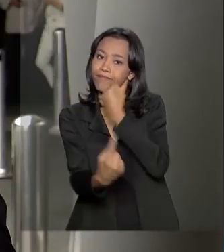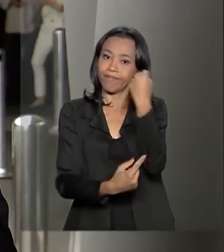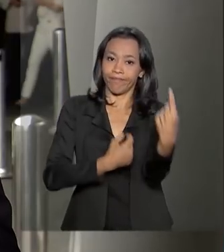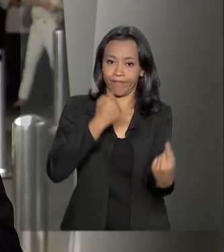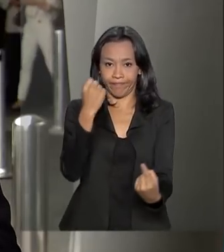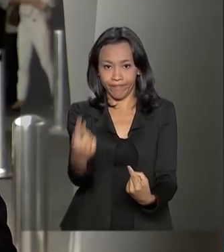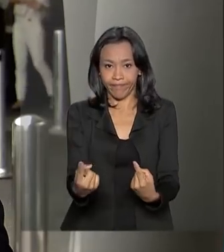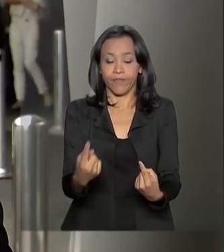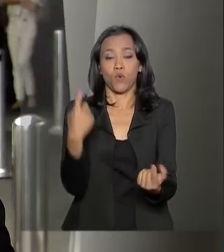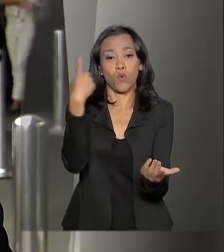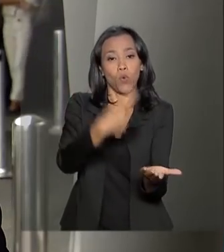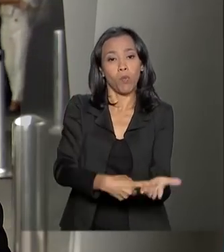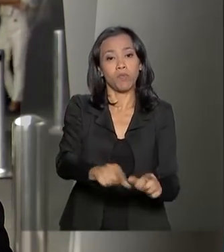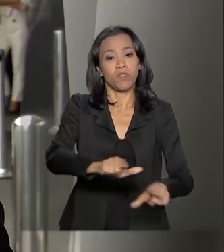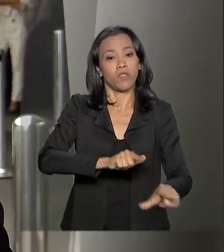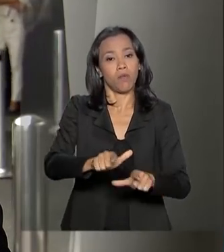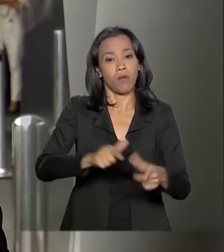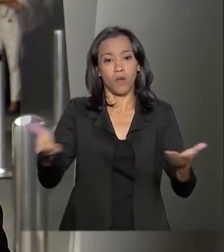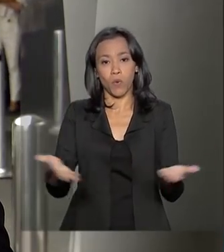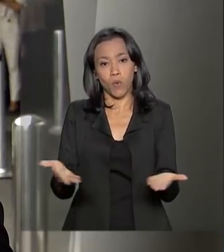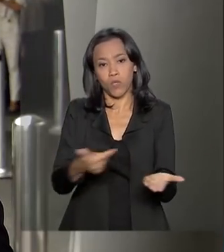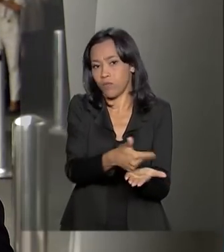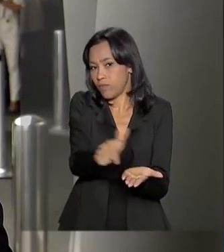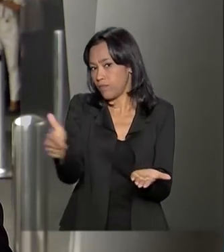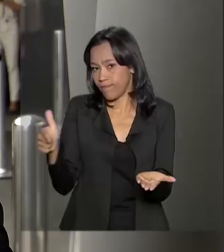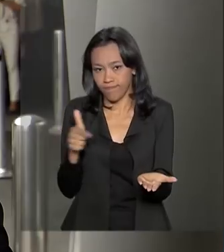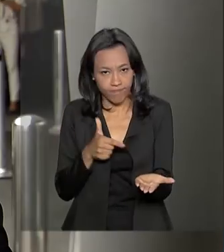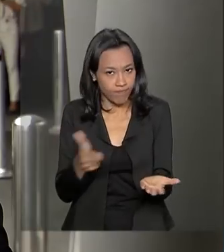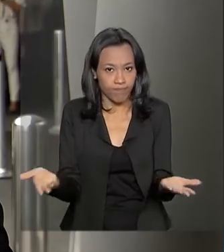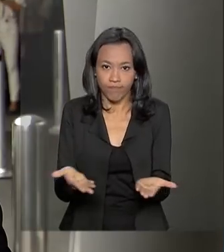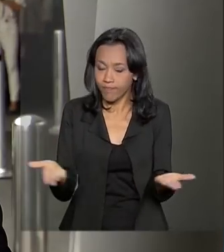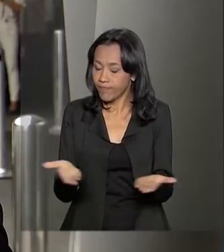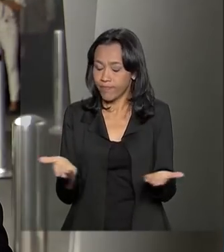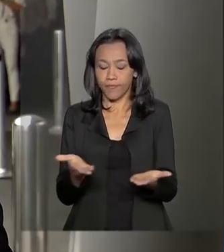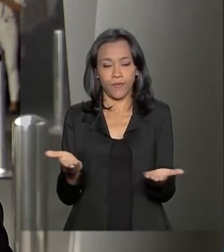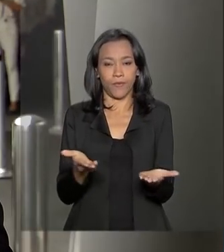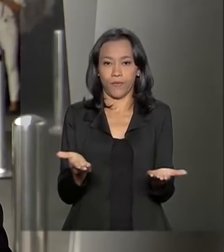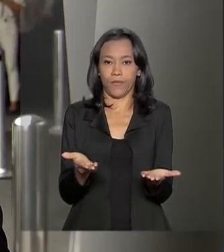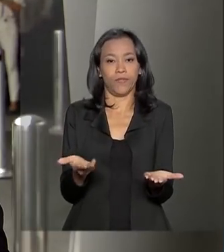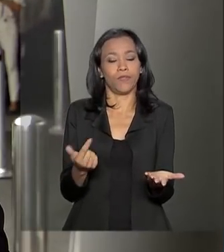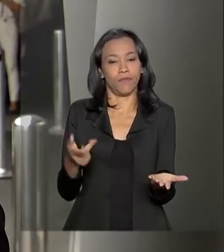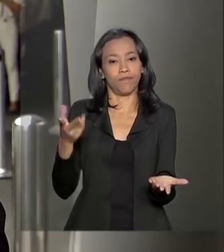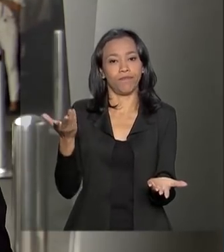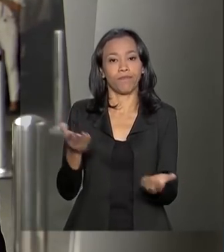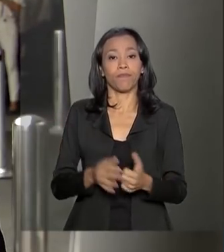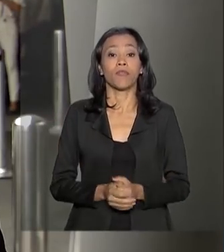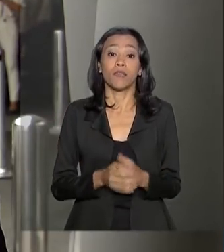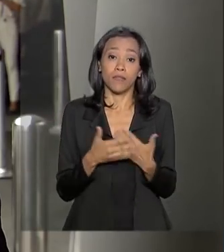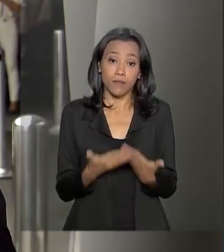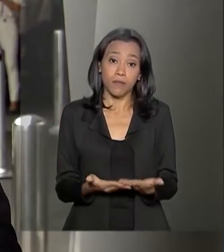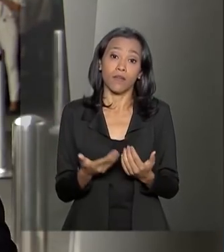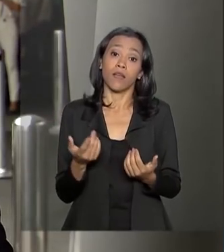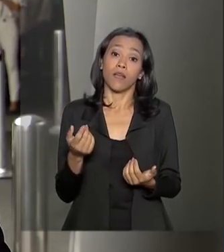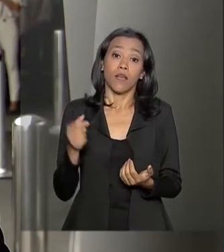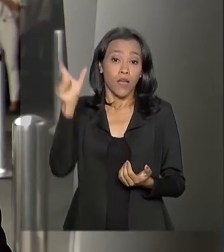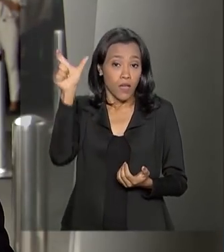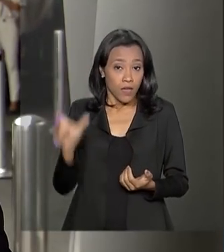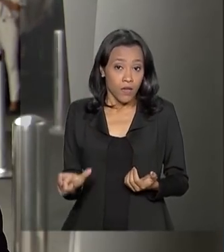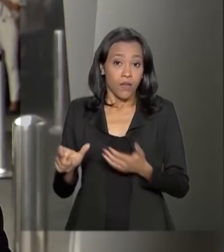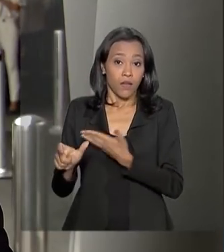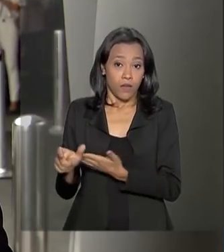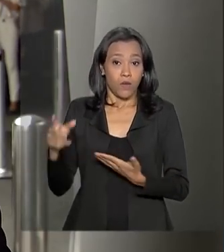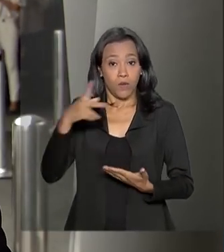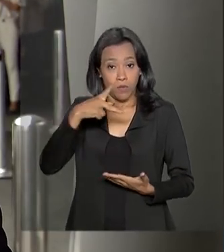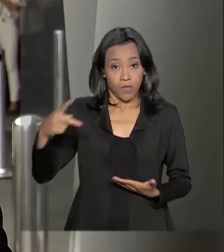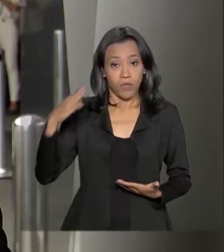A agenda oficial não tem nenhum compromisso hoje previsto para o presidente da República. No entanto, ele deve acompanhar